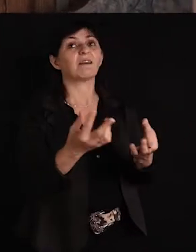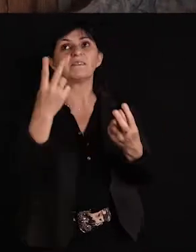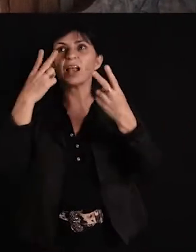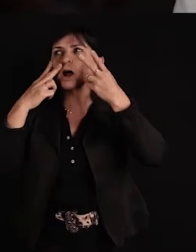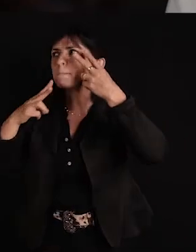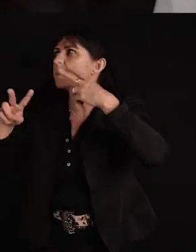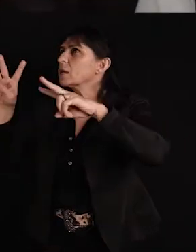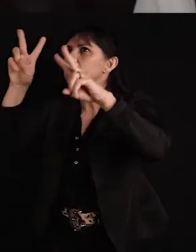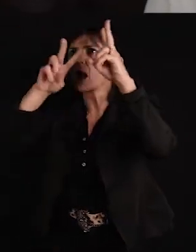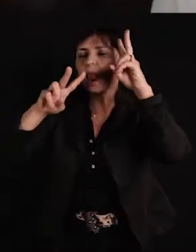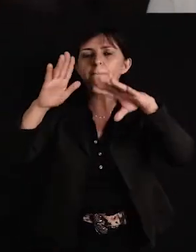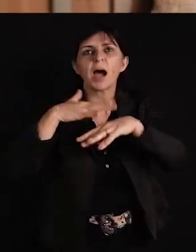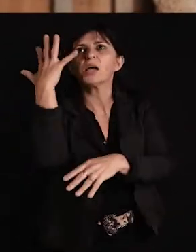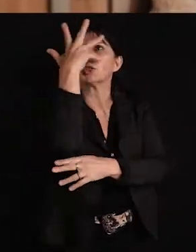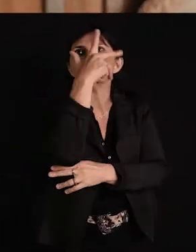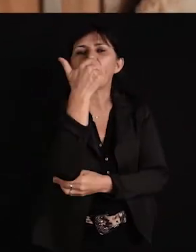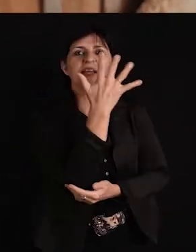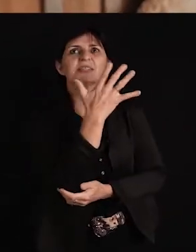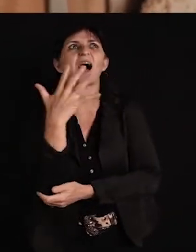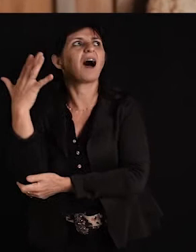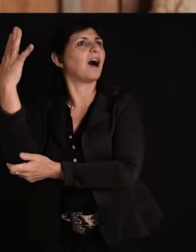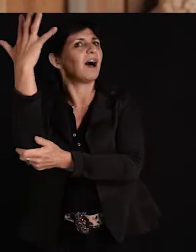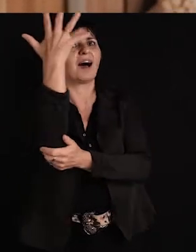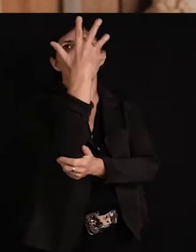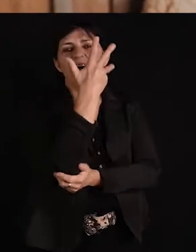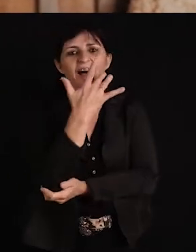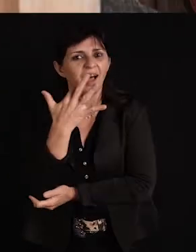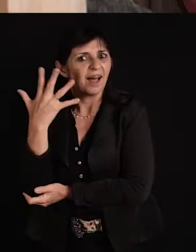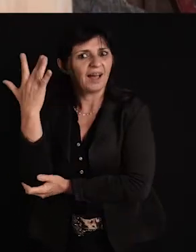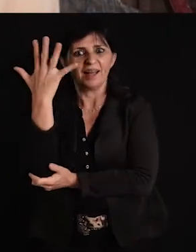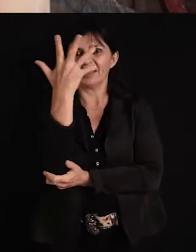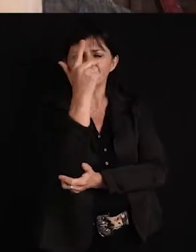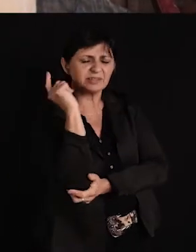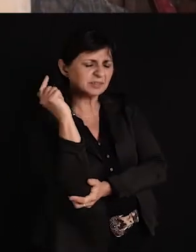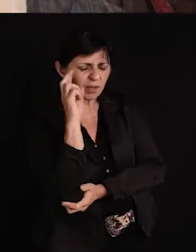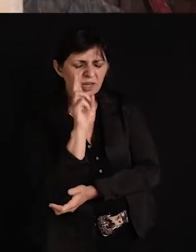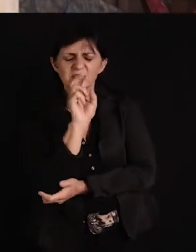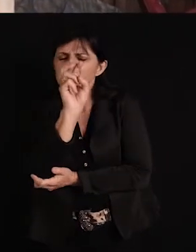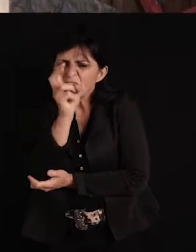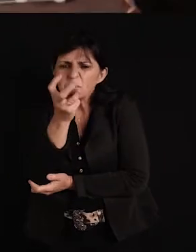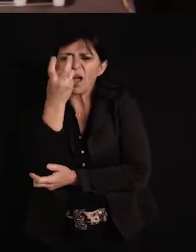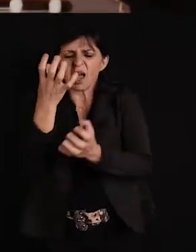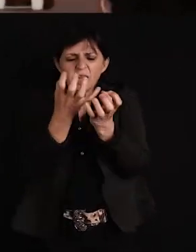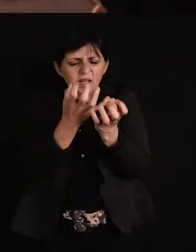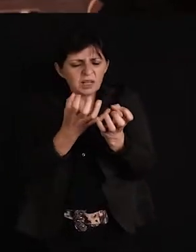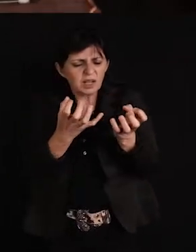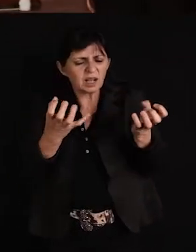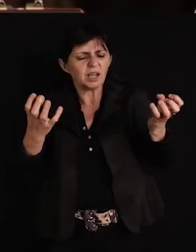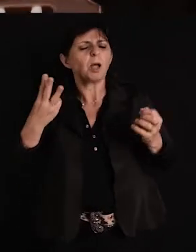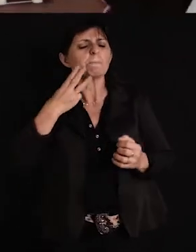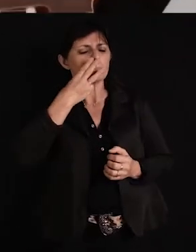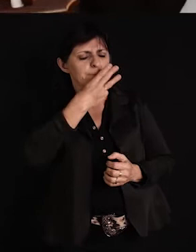olhar para a mais bela natureza, há de ver campos de mel de